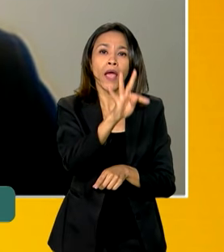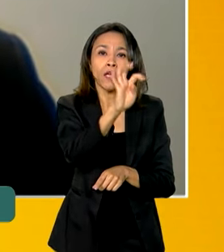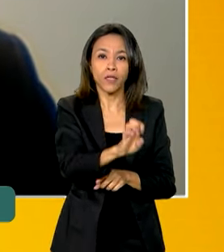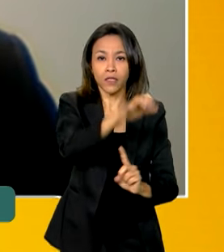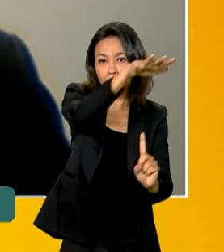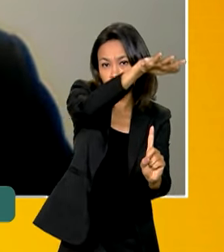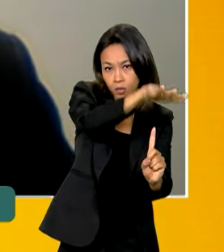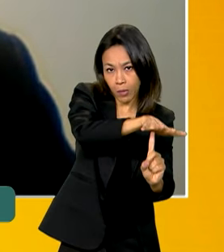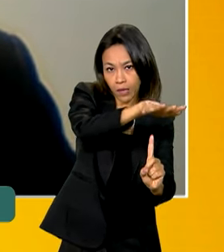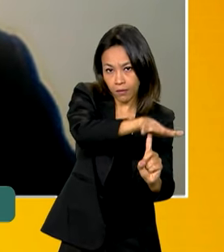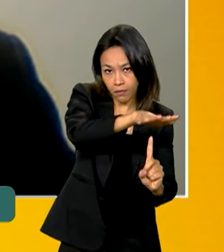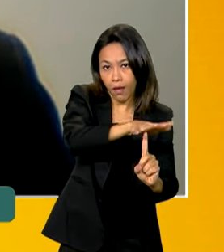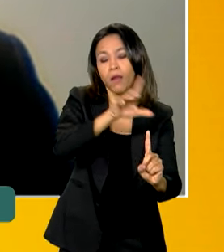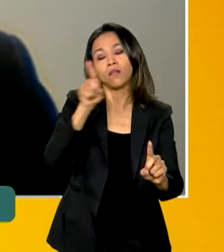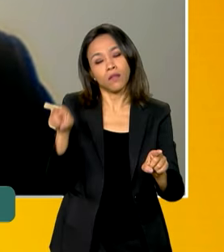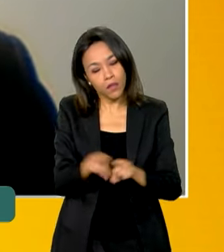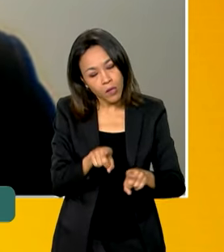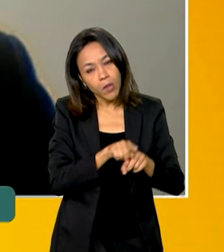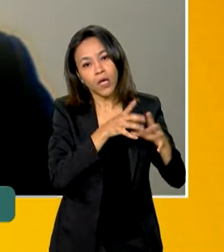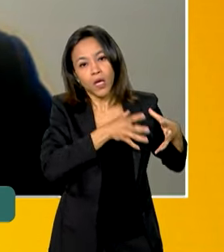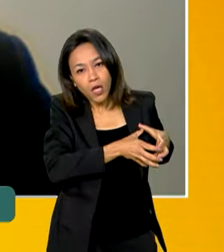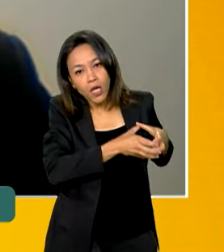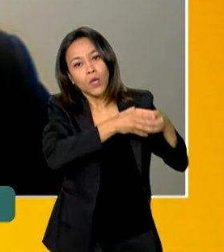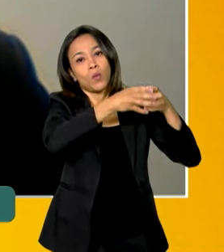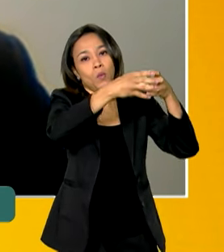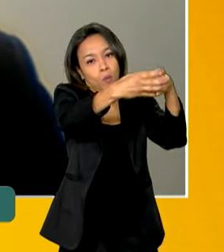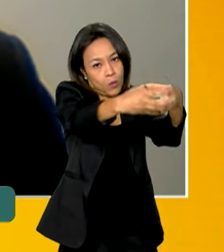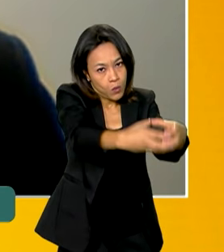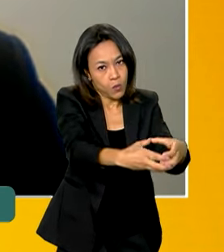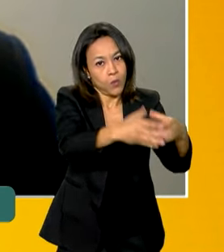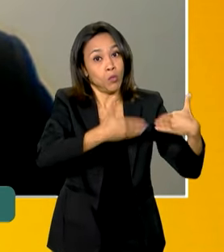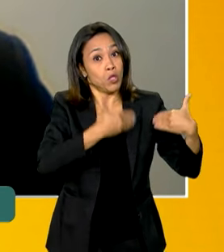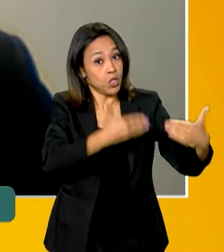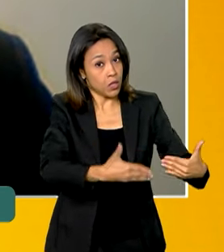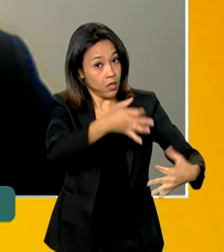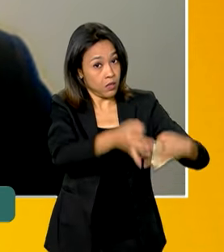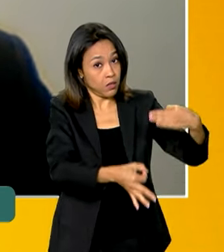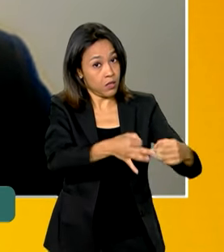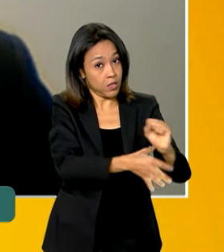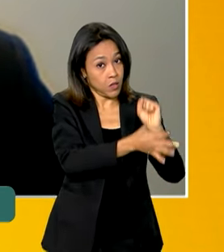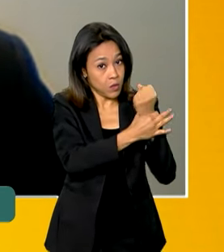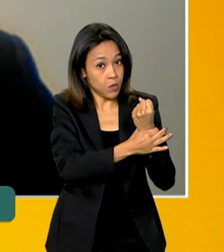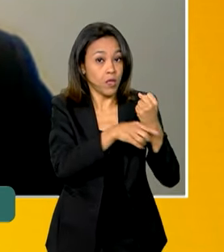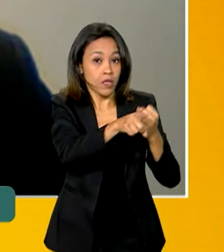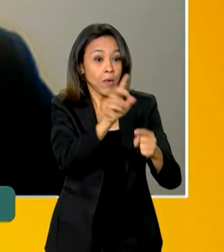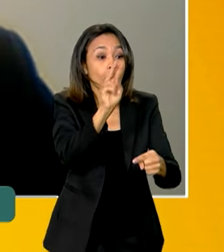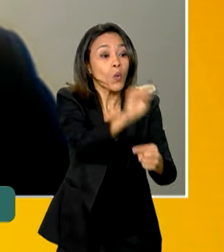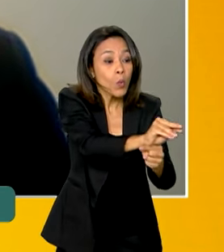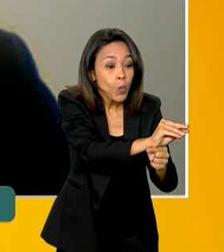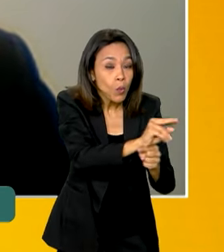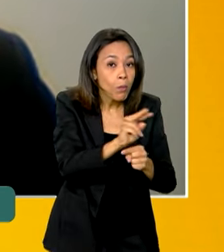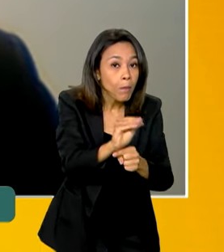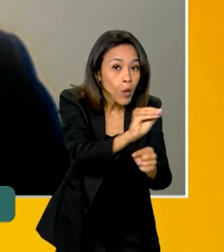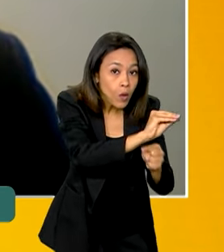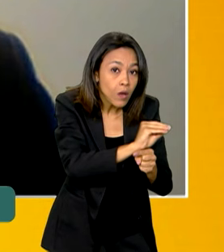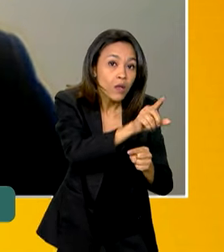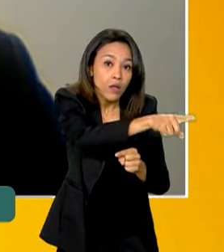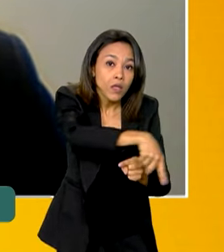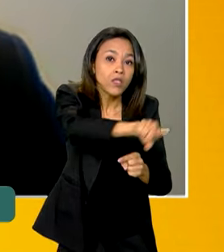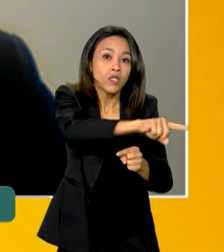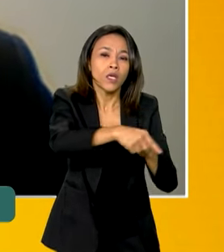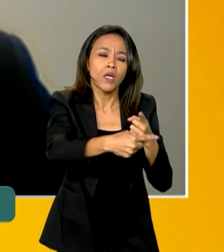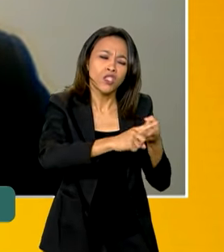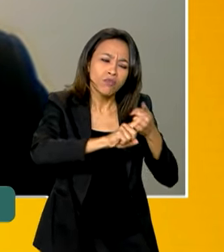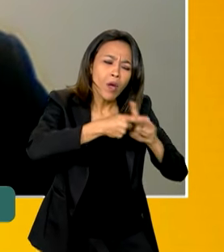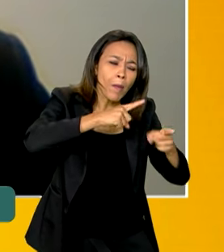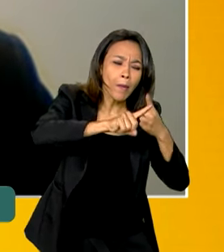perspectiva de atuação da Força Nacional para reforçar a segurança das comunidades indígenas nessa região, em diálogo com o governo do estado,